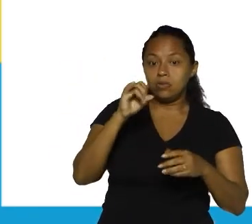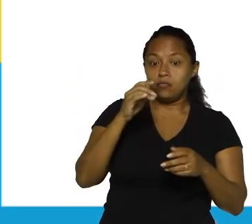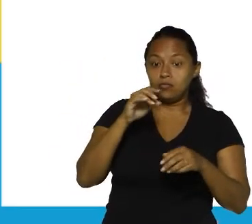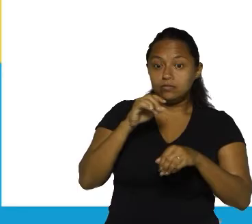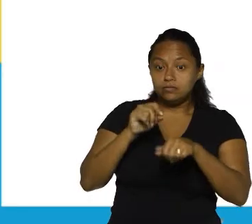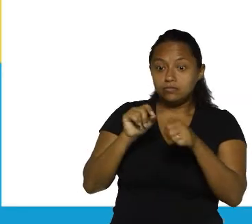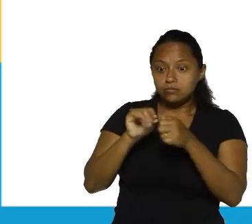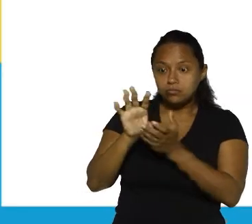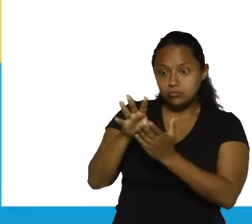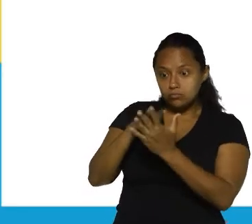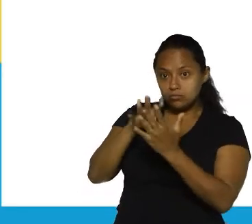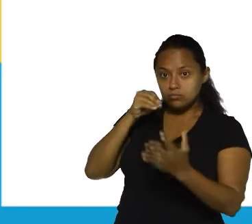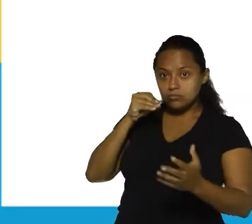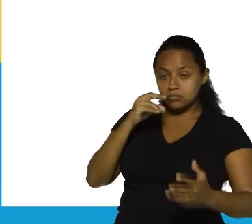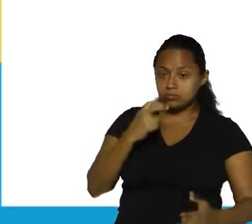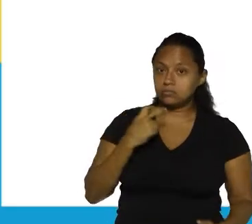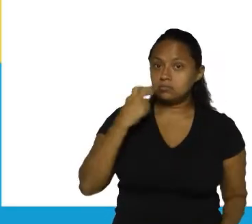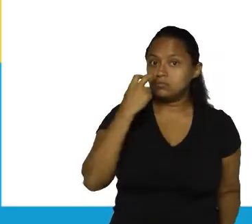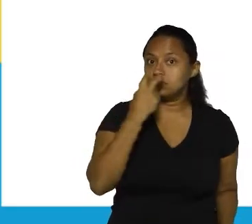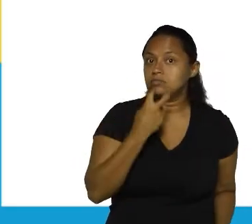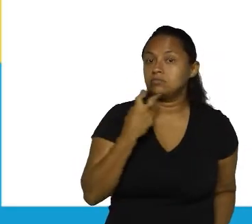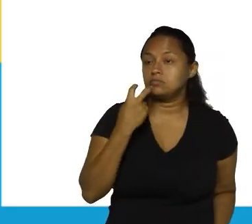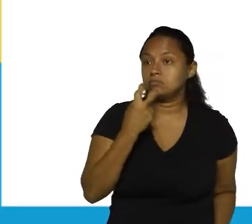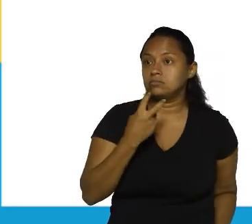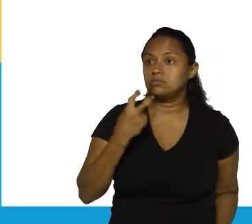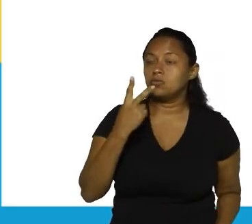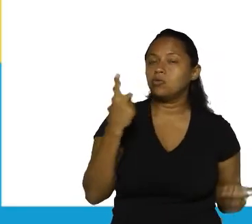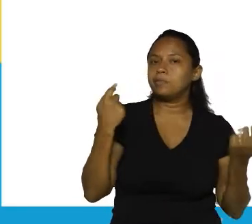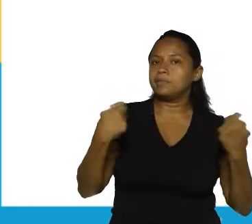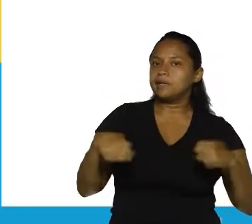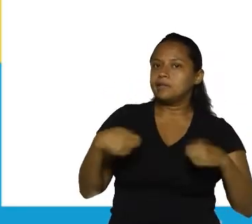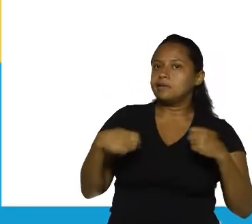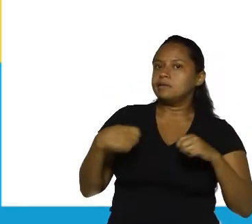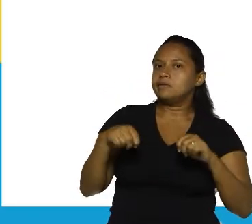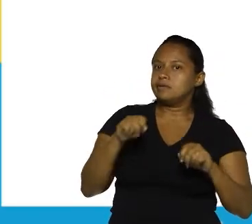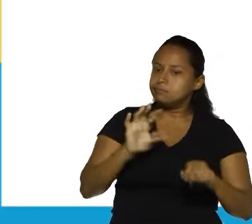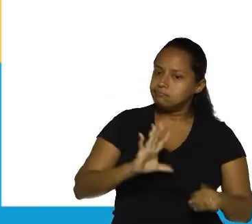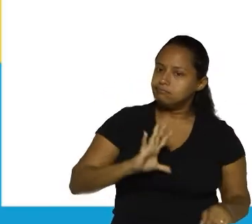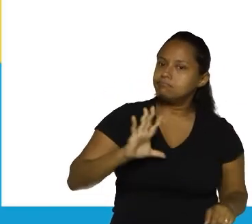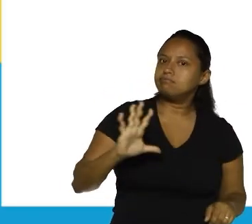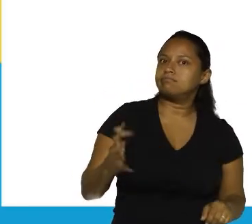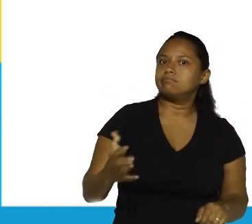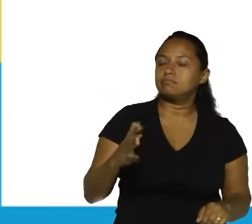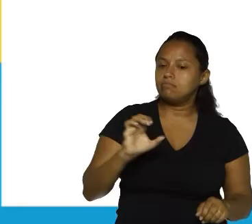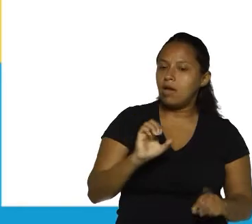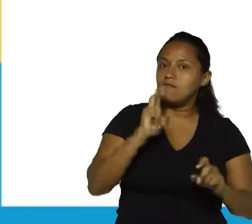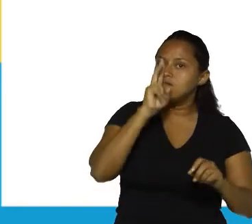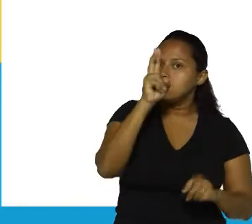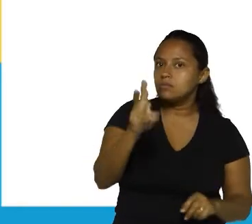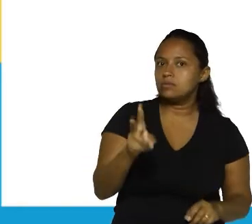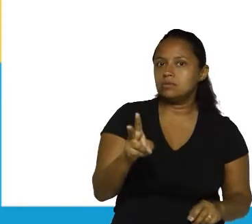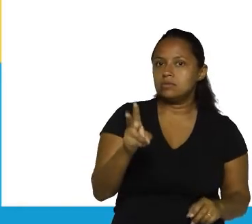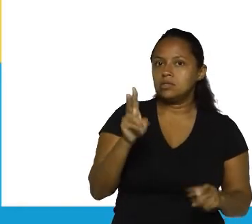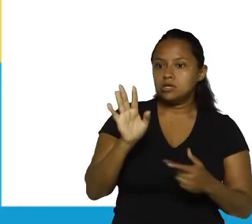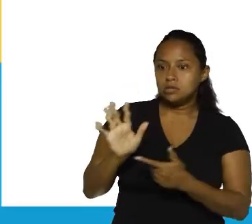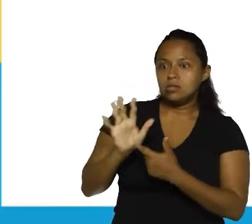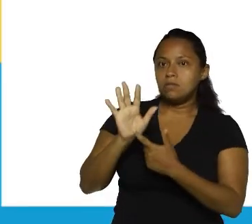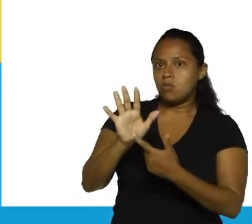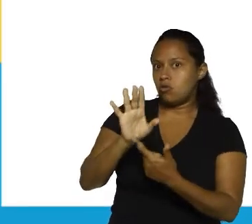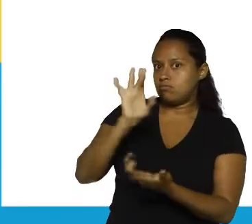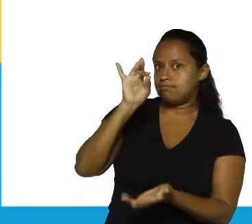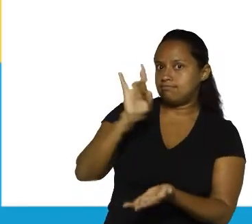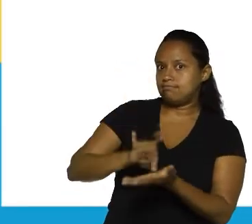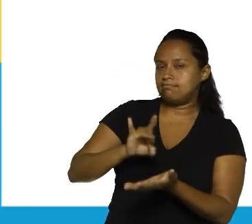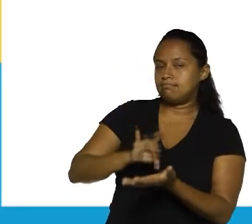oralidade esse enunciado, eu vou precisar de uma entonação mais enfática, mais forte, né? Que demonstre